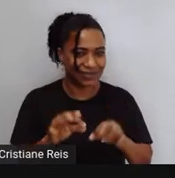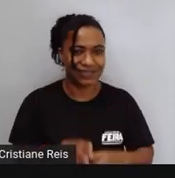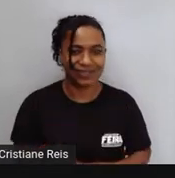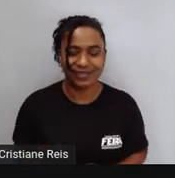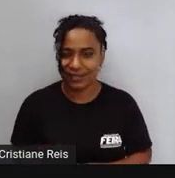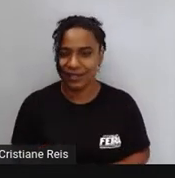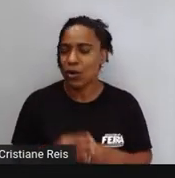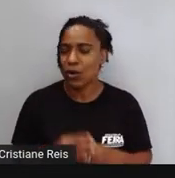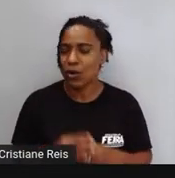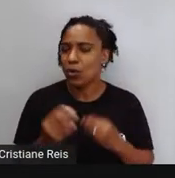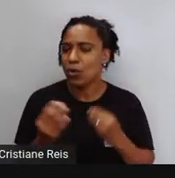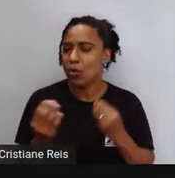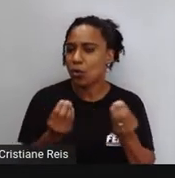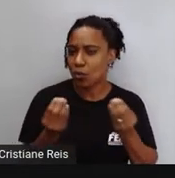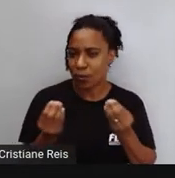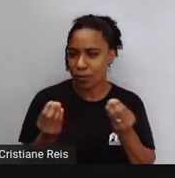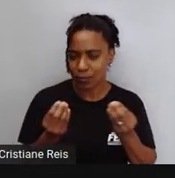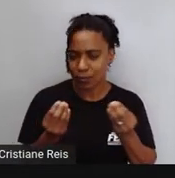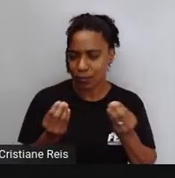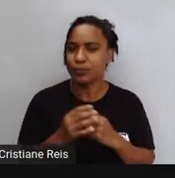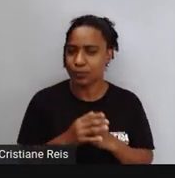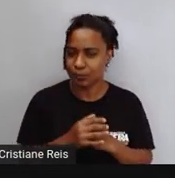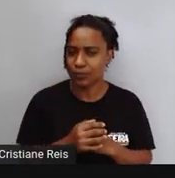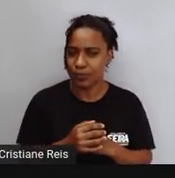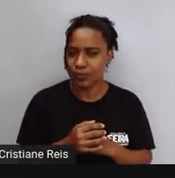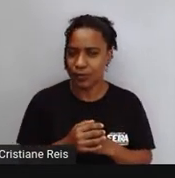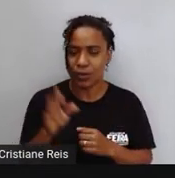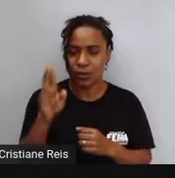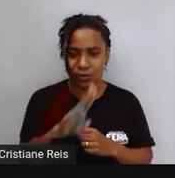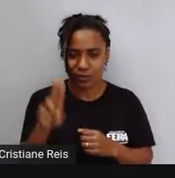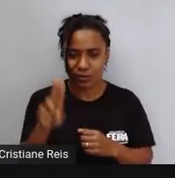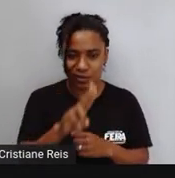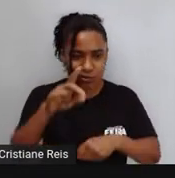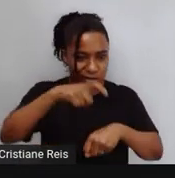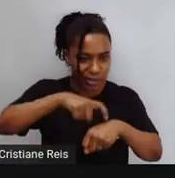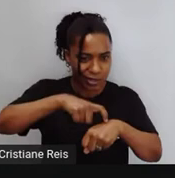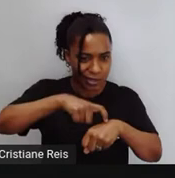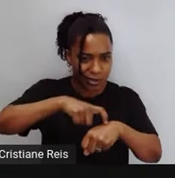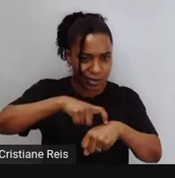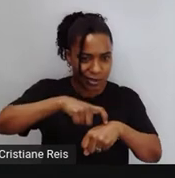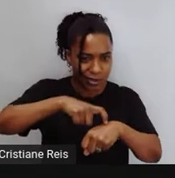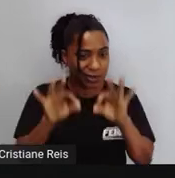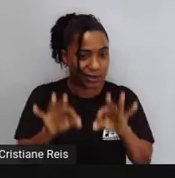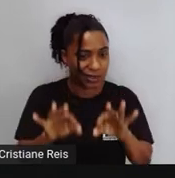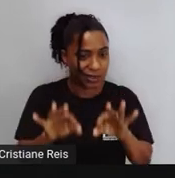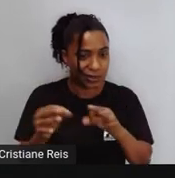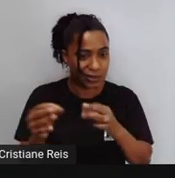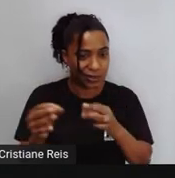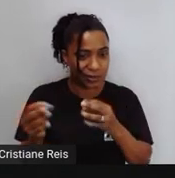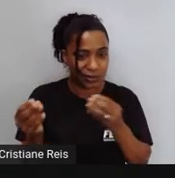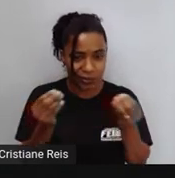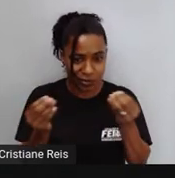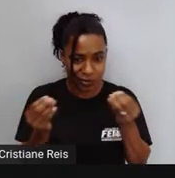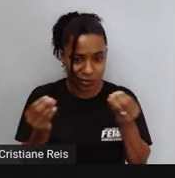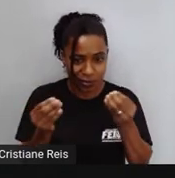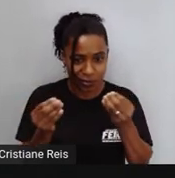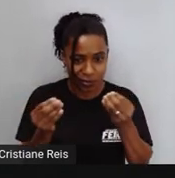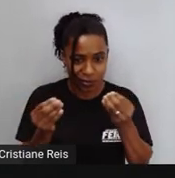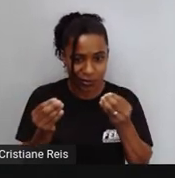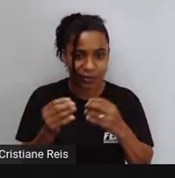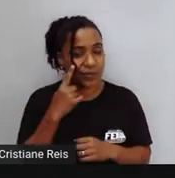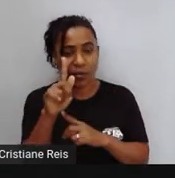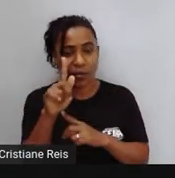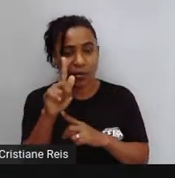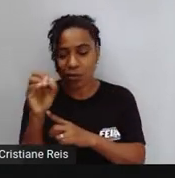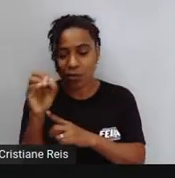gerúndio Vejam aqui mais uma dica Após os verbos go Que é o verbo ir Come Que é o verbo vir